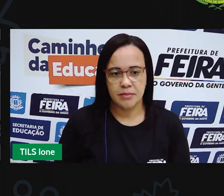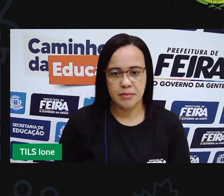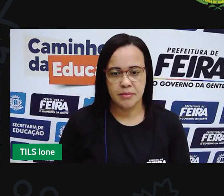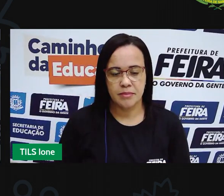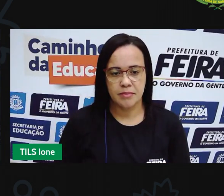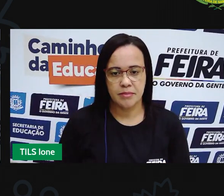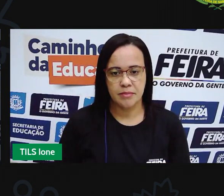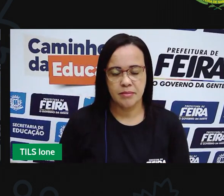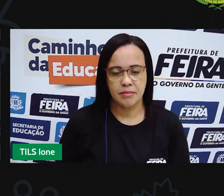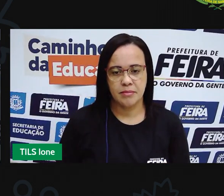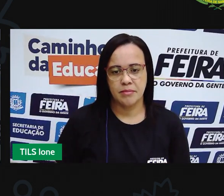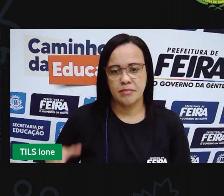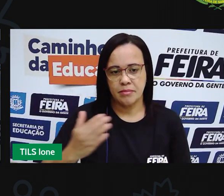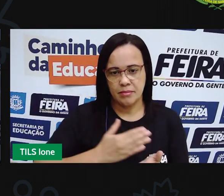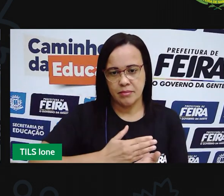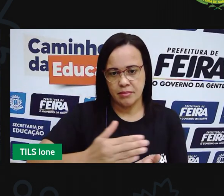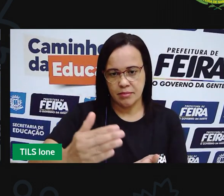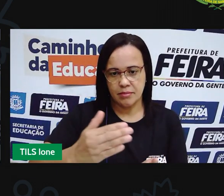Então vamos lá.